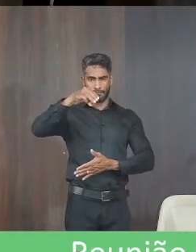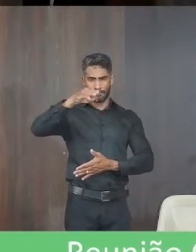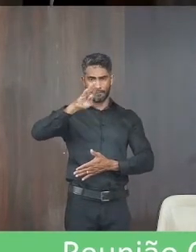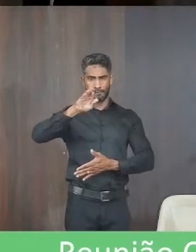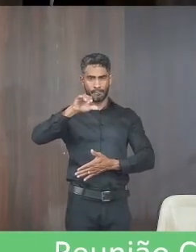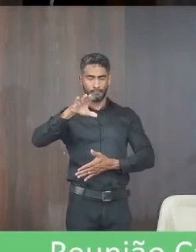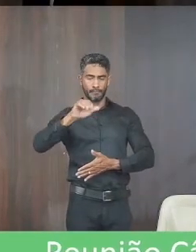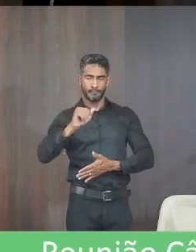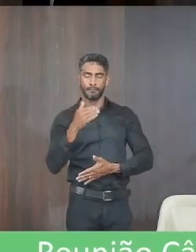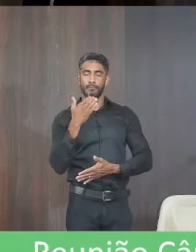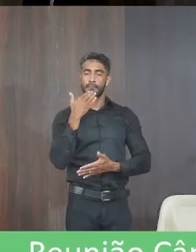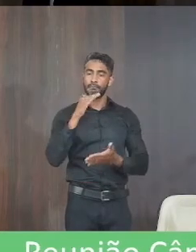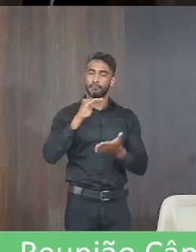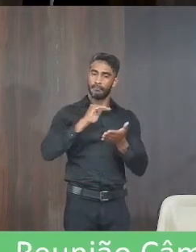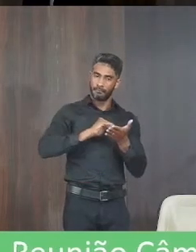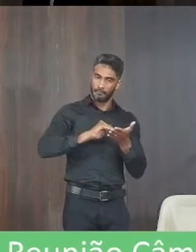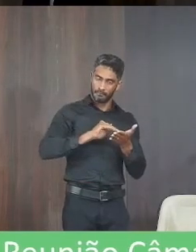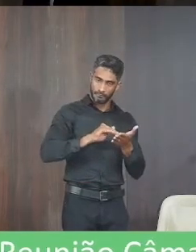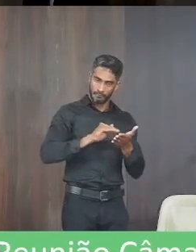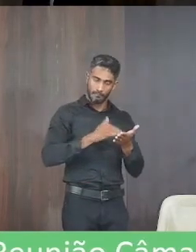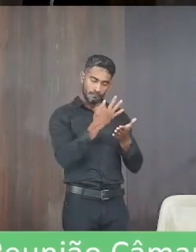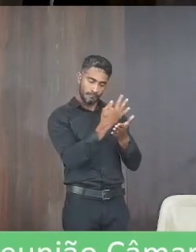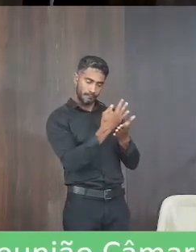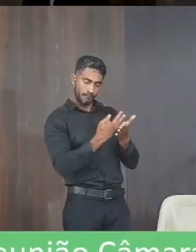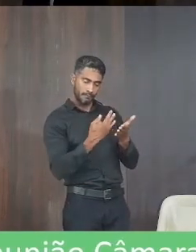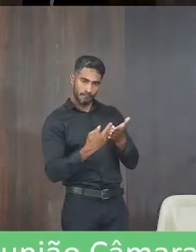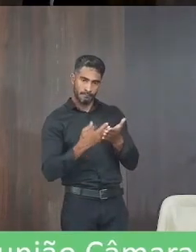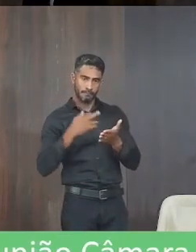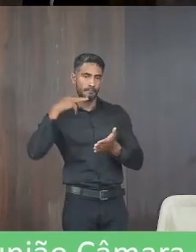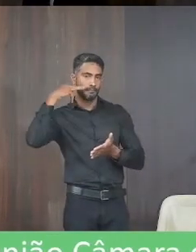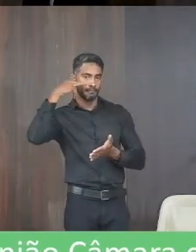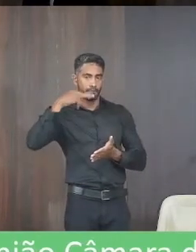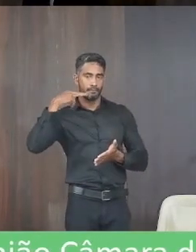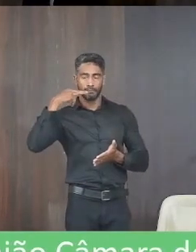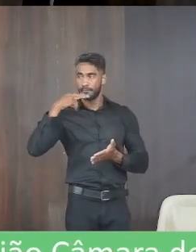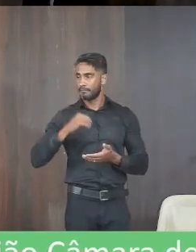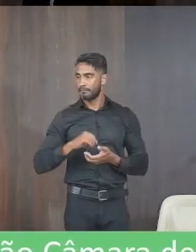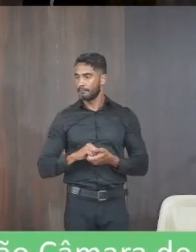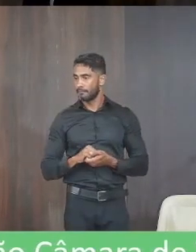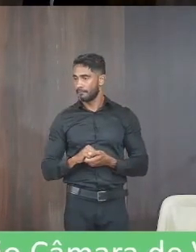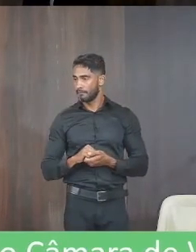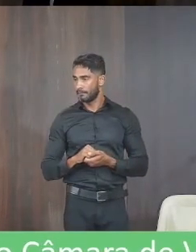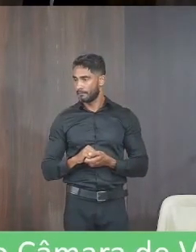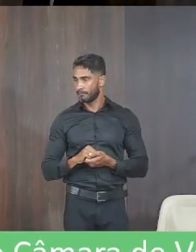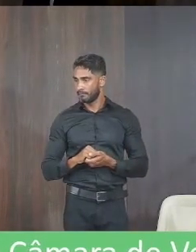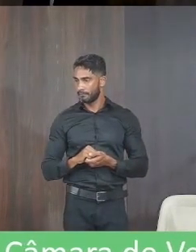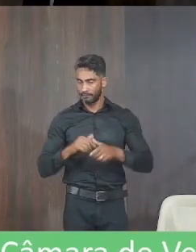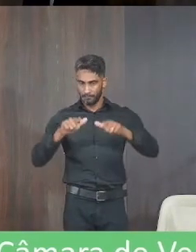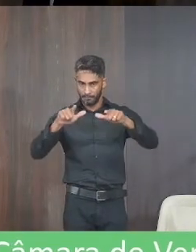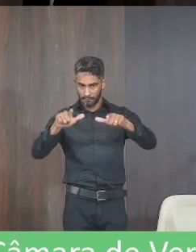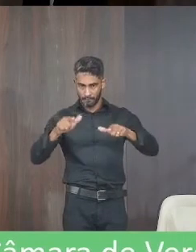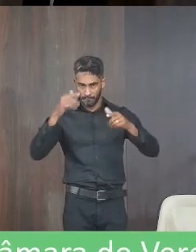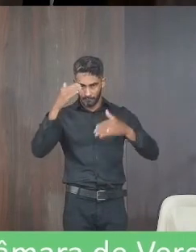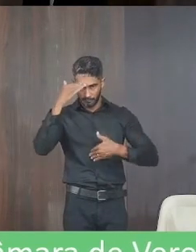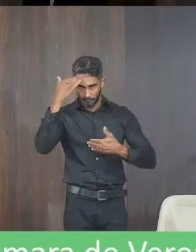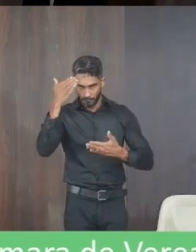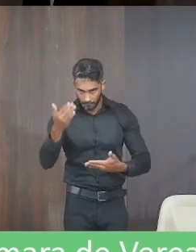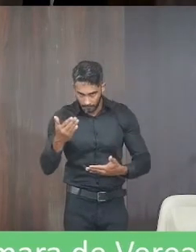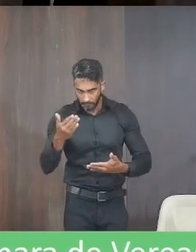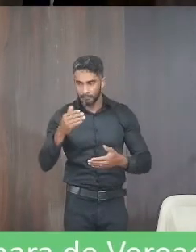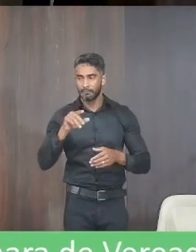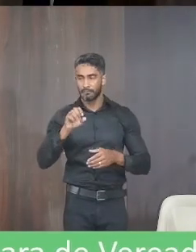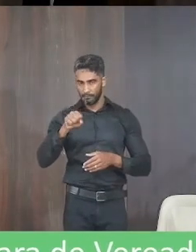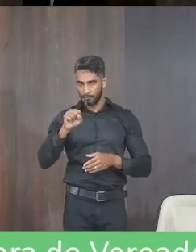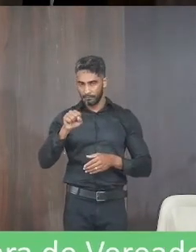nesse momento eu solicito ao senhor secretário que faça a chamada o título cidadão no horário vai ter esse ano vai